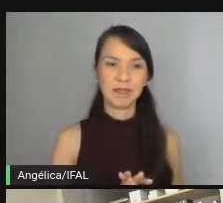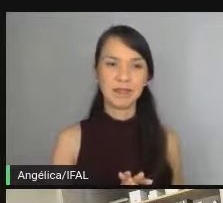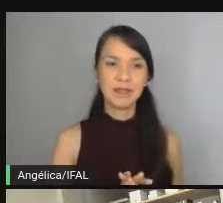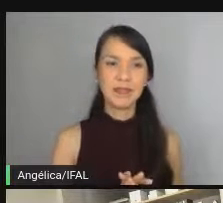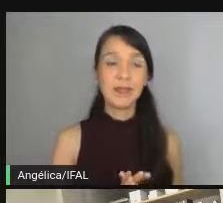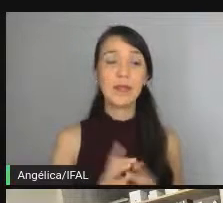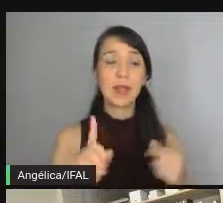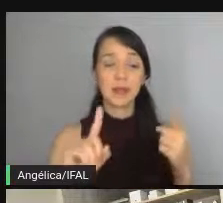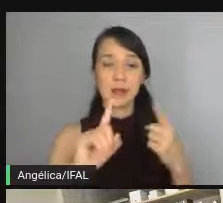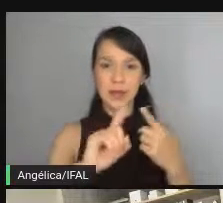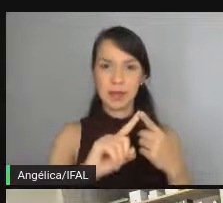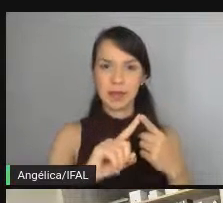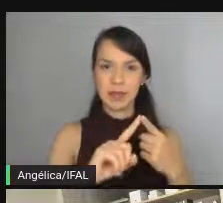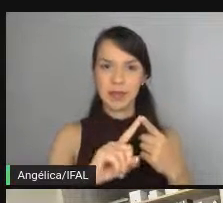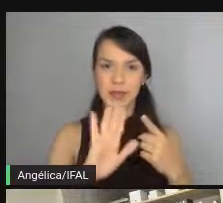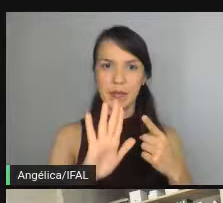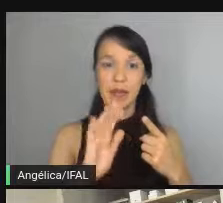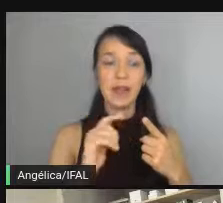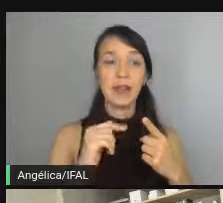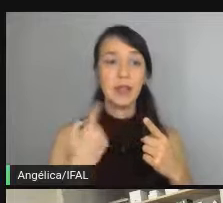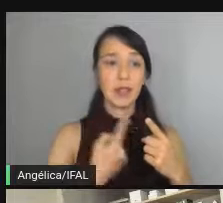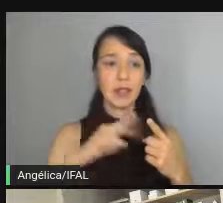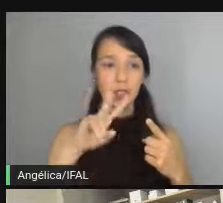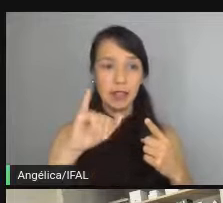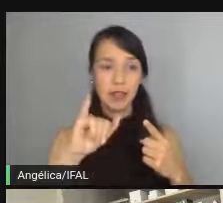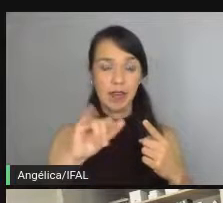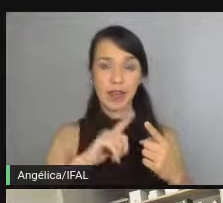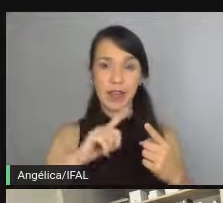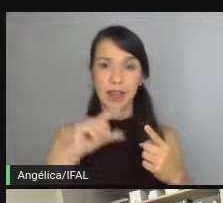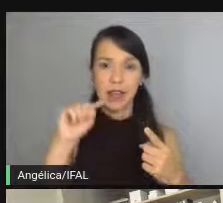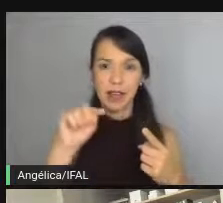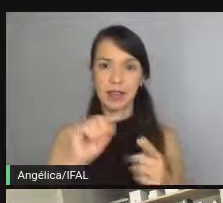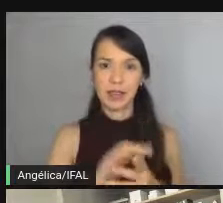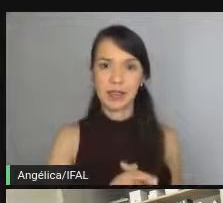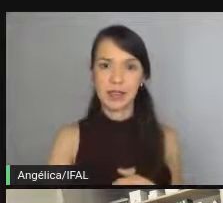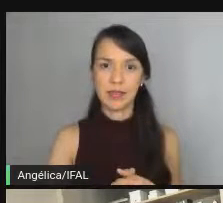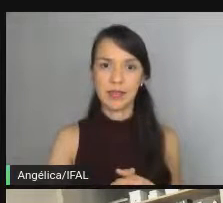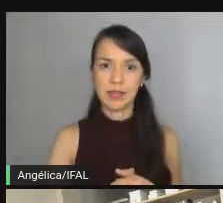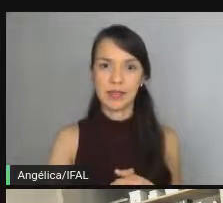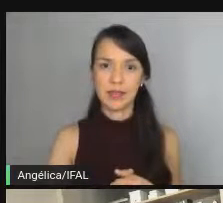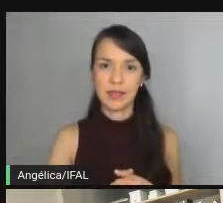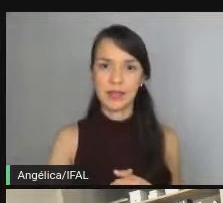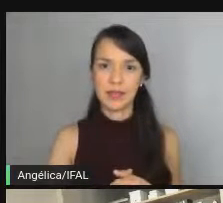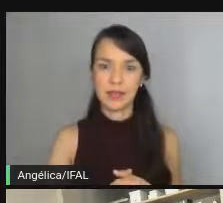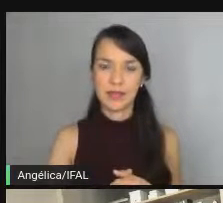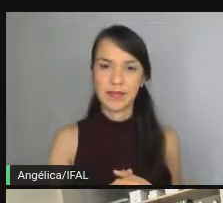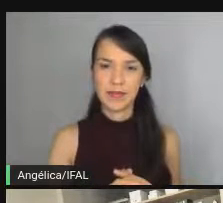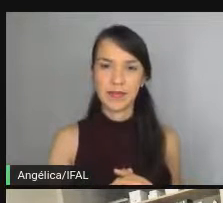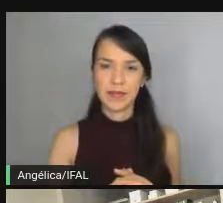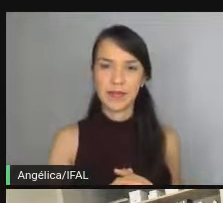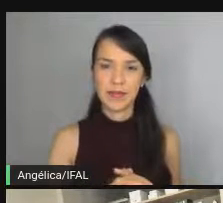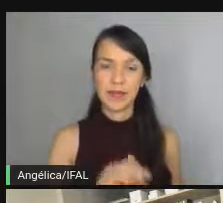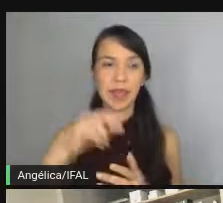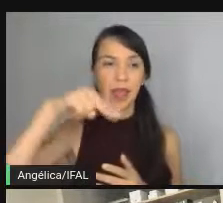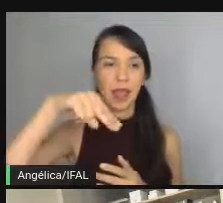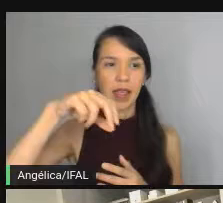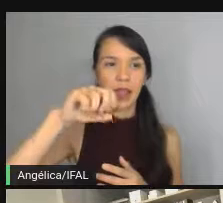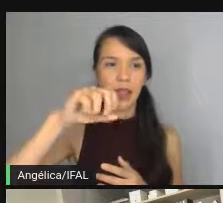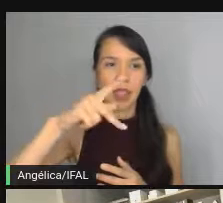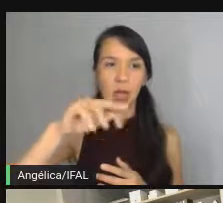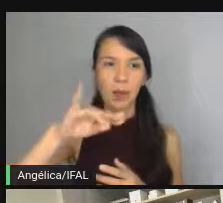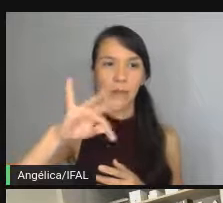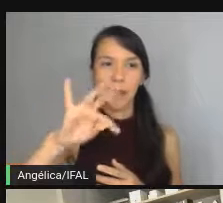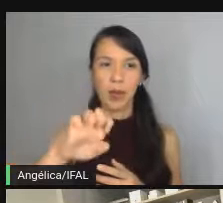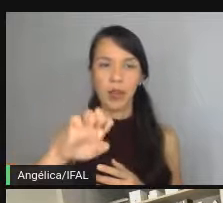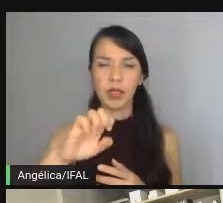Então, vamos lá. Então, a gente vai ter aqui, vamos colocar aqui, endpoint, o